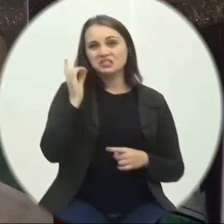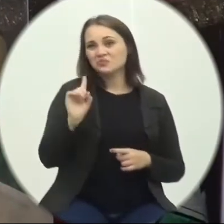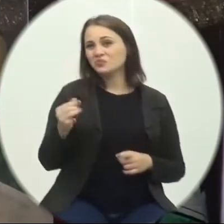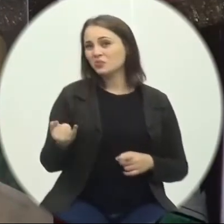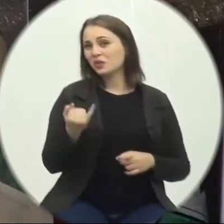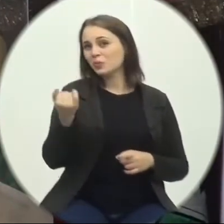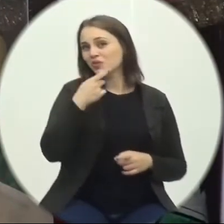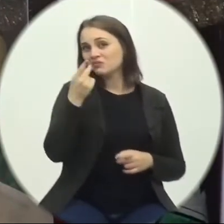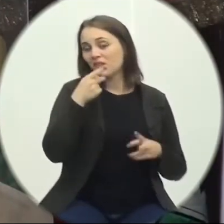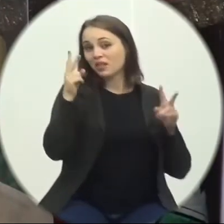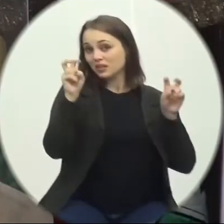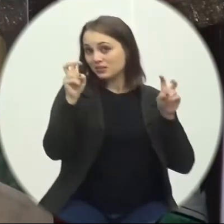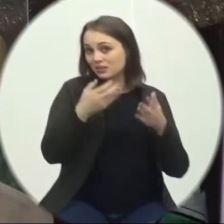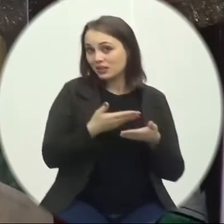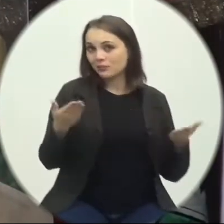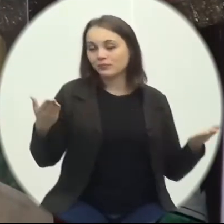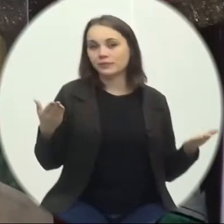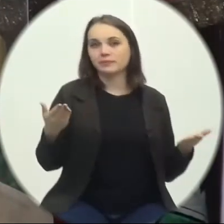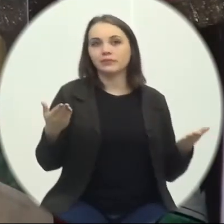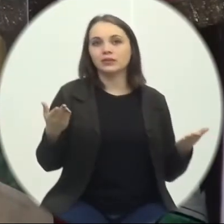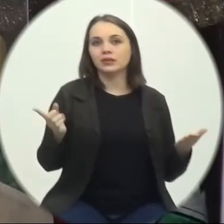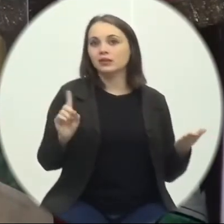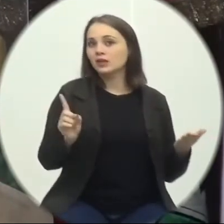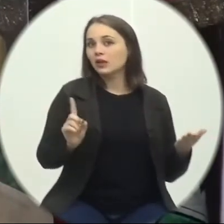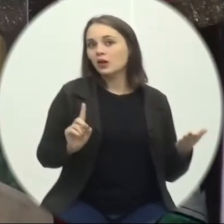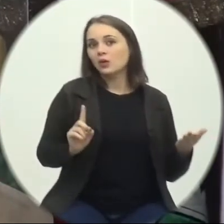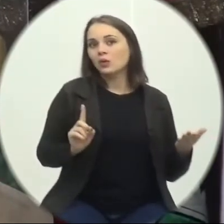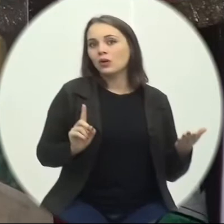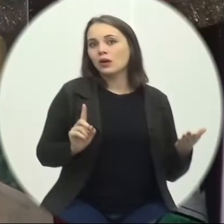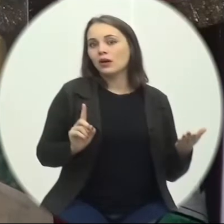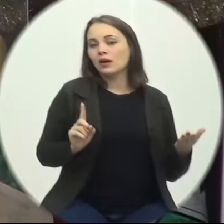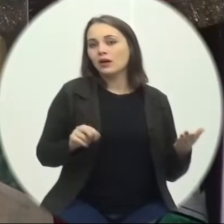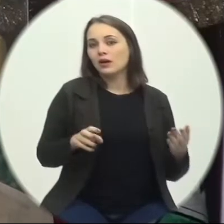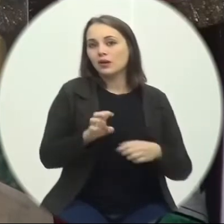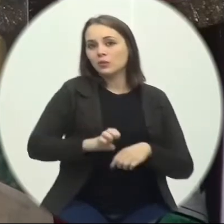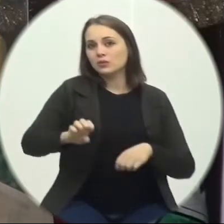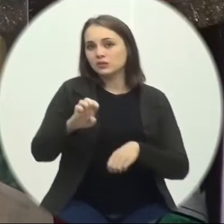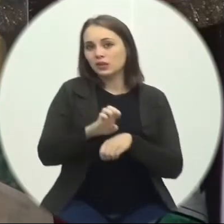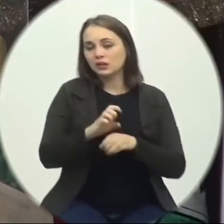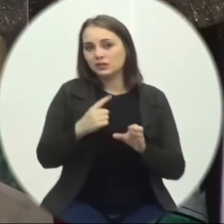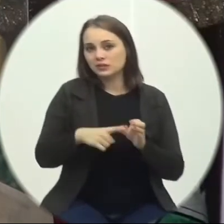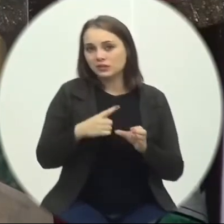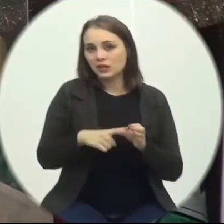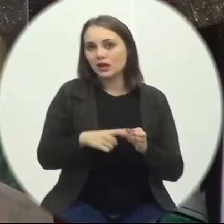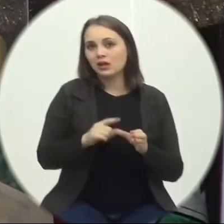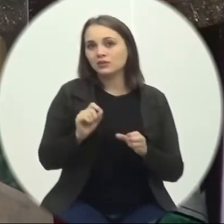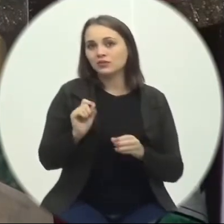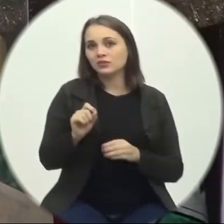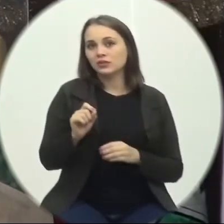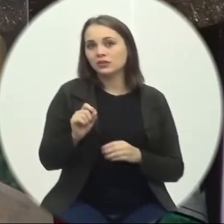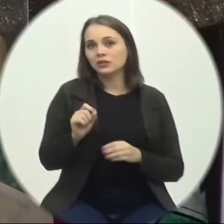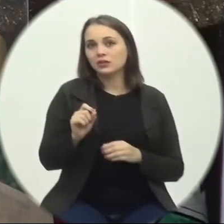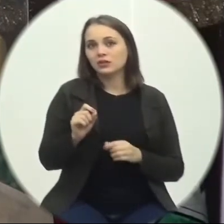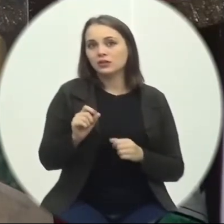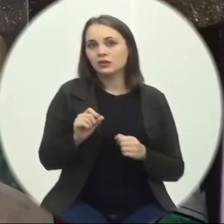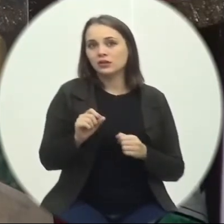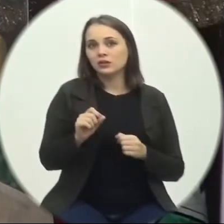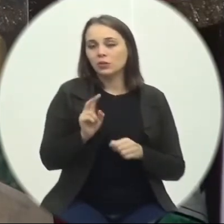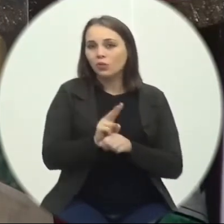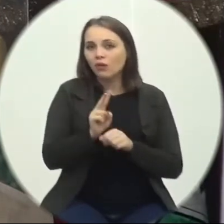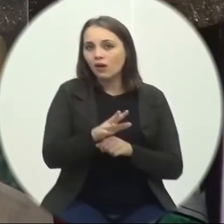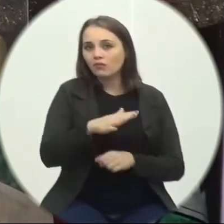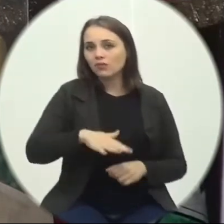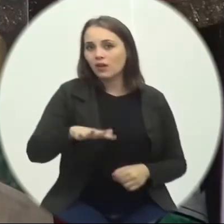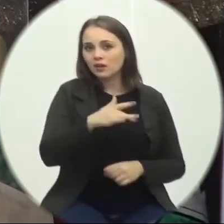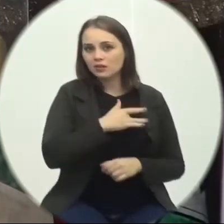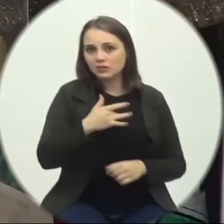sobre o assunto Nem sempre Foi assim Nem sempre Foram os estados E as cidades Que tomavam As rédeas Das situações Tão graves De saúde